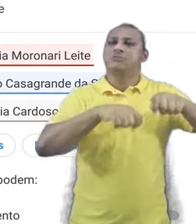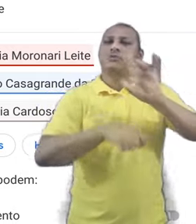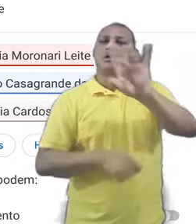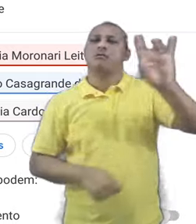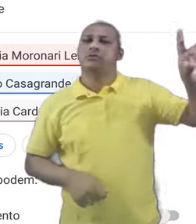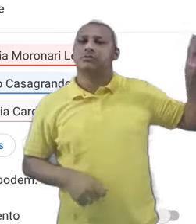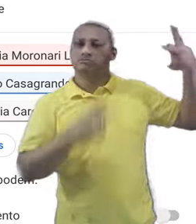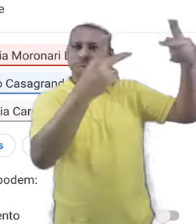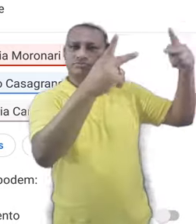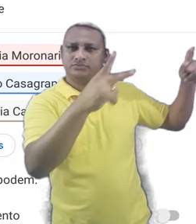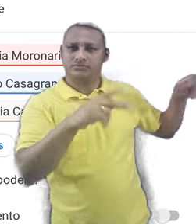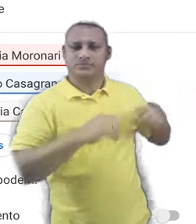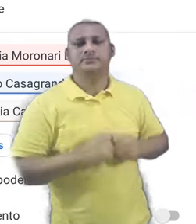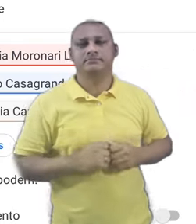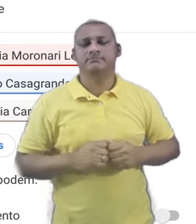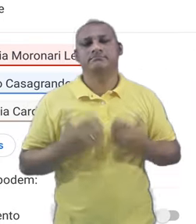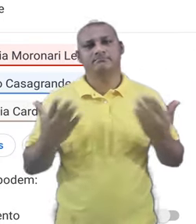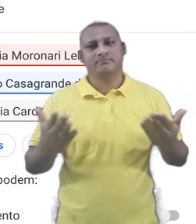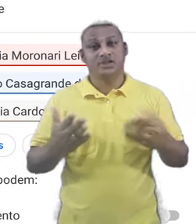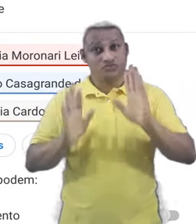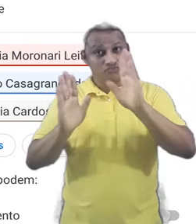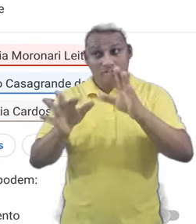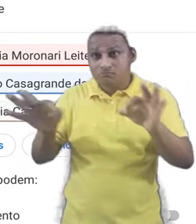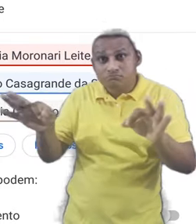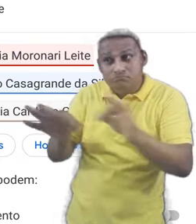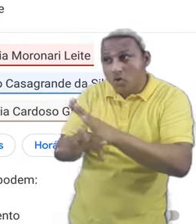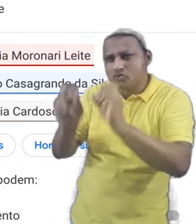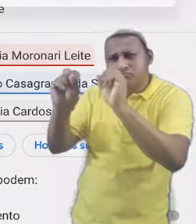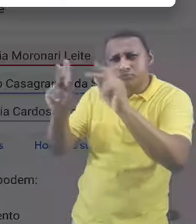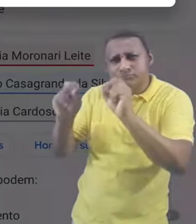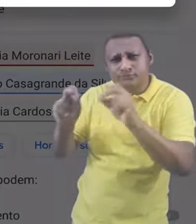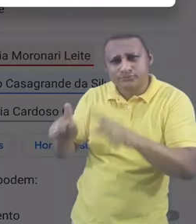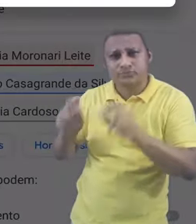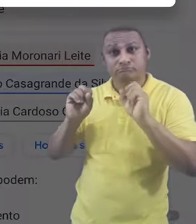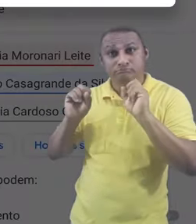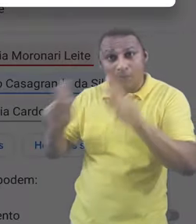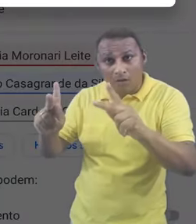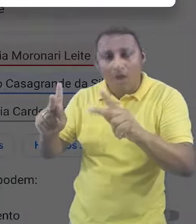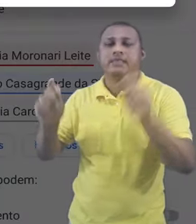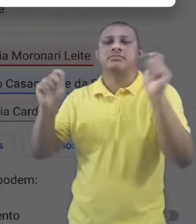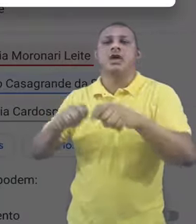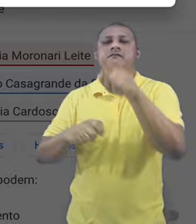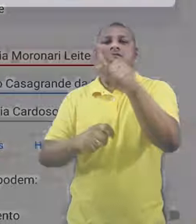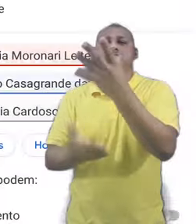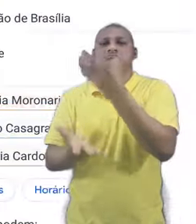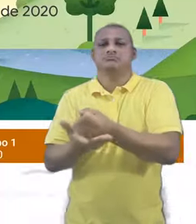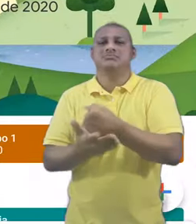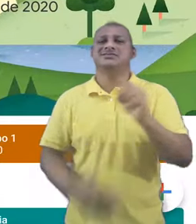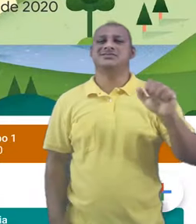Quando estiver tudo certo, clicamos em salvar no canto superior direito.